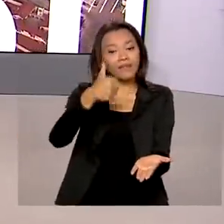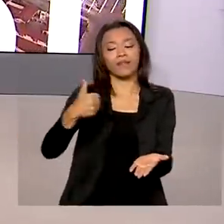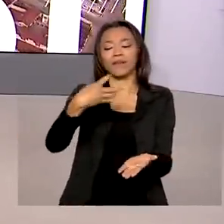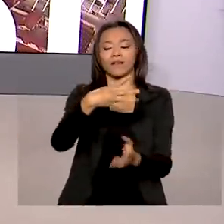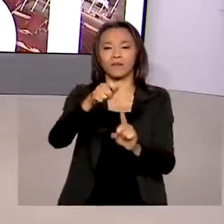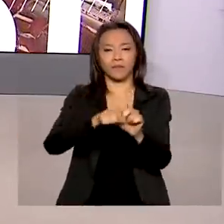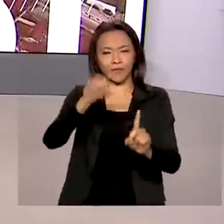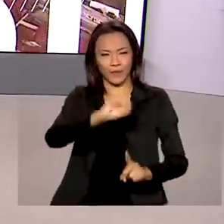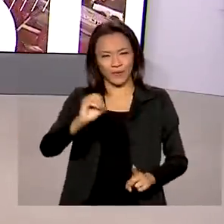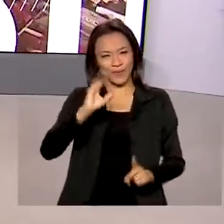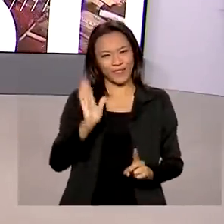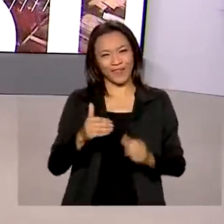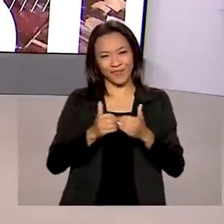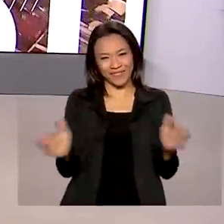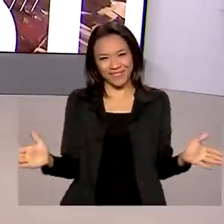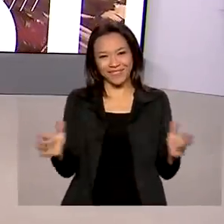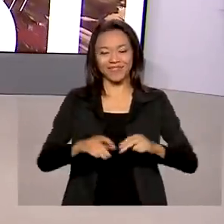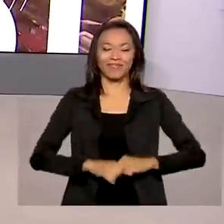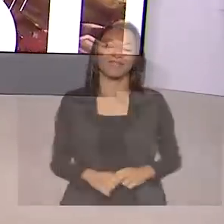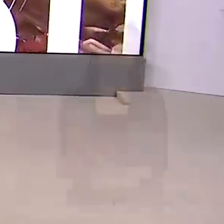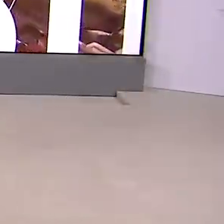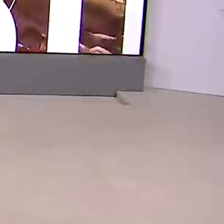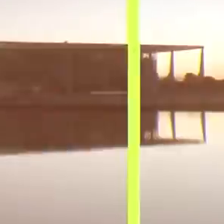14 de outubro, está começando.